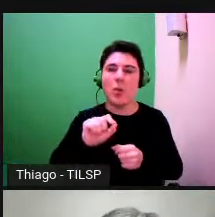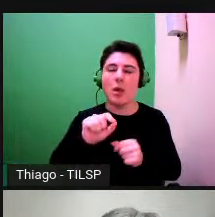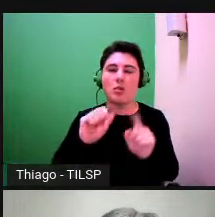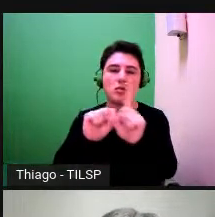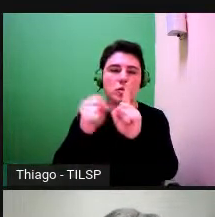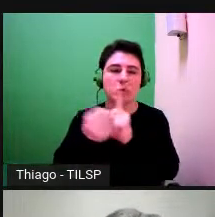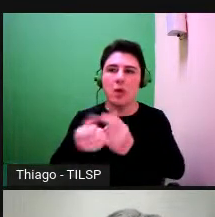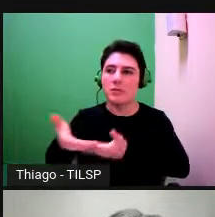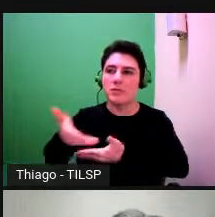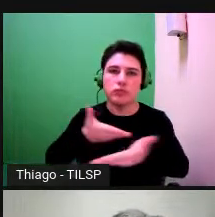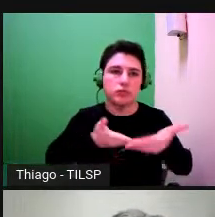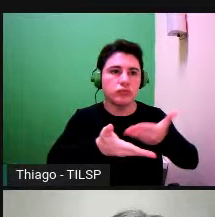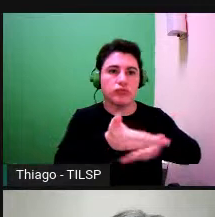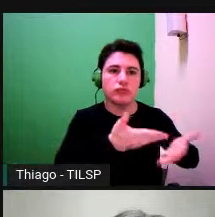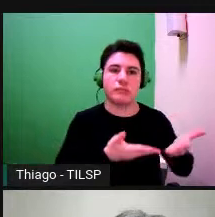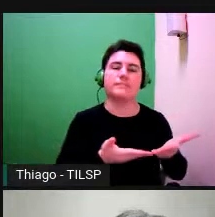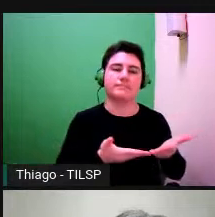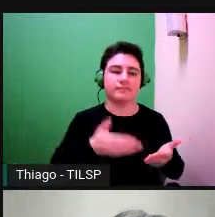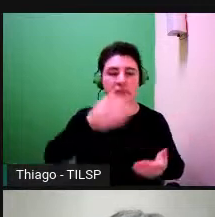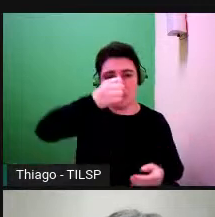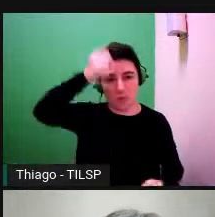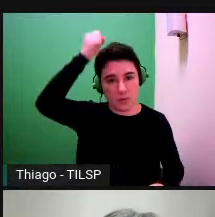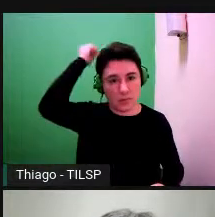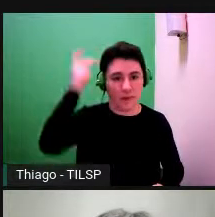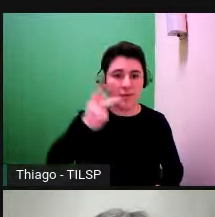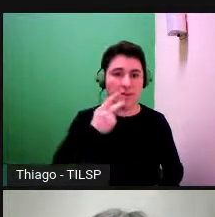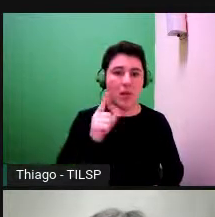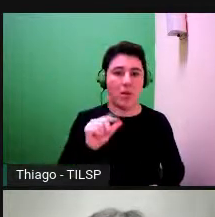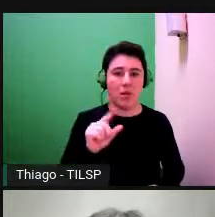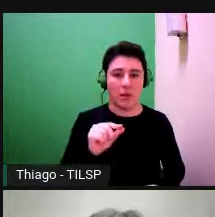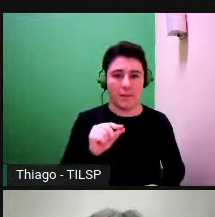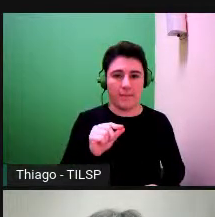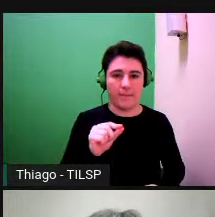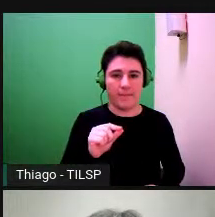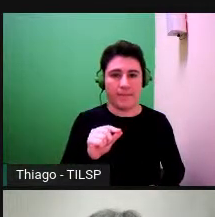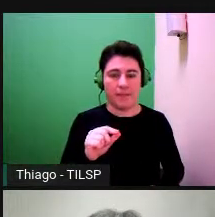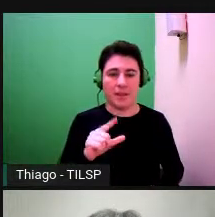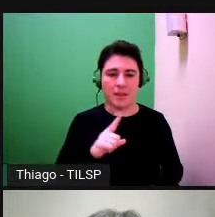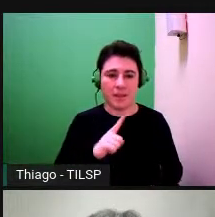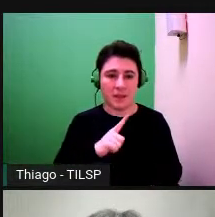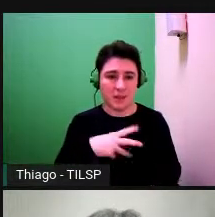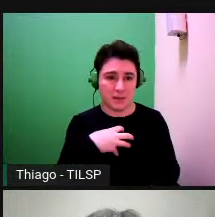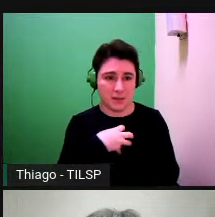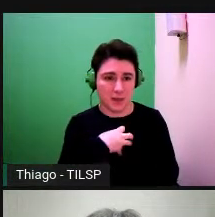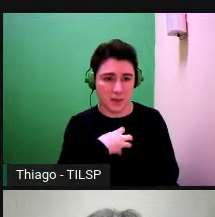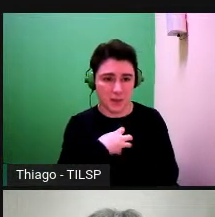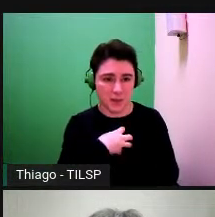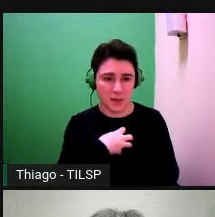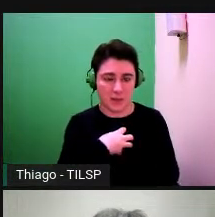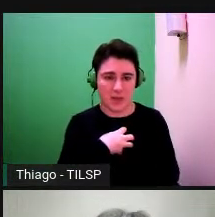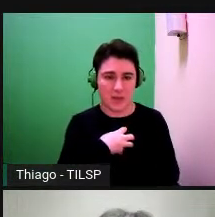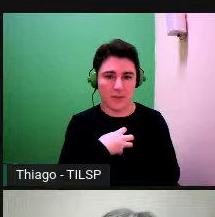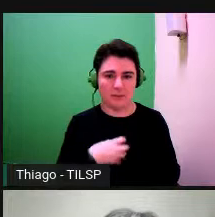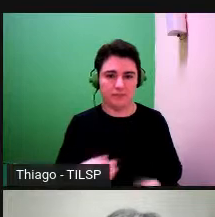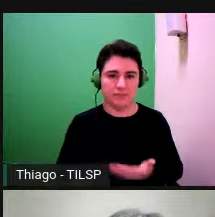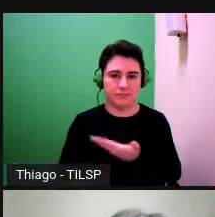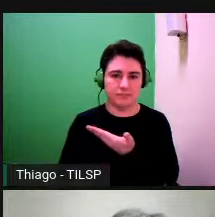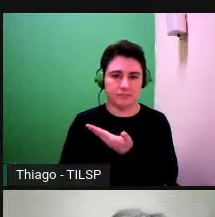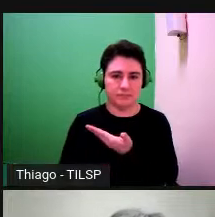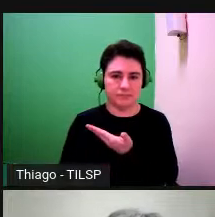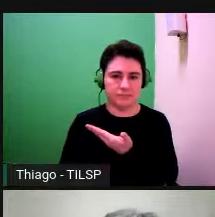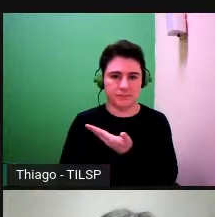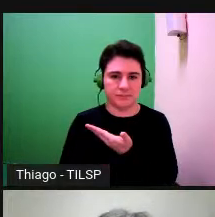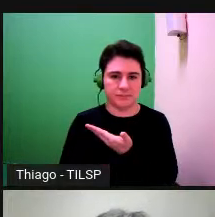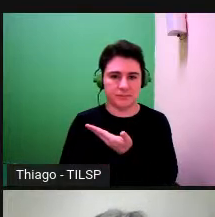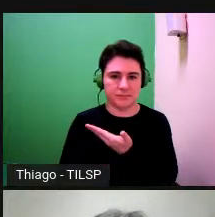linguagem Sousiur diz o que é falso é pensar que haja algumas formas que existam por si mesmas fora do seu uso ou que haja